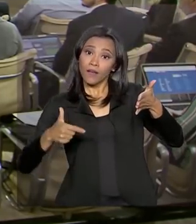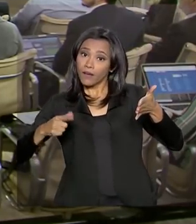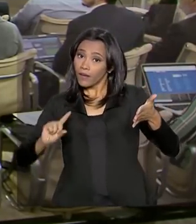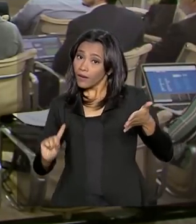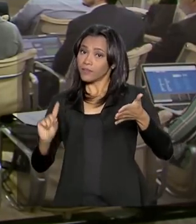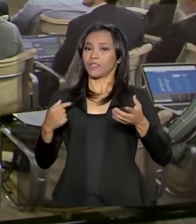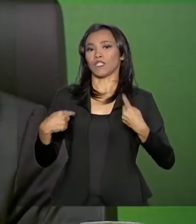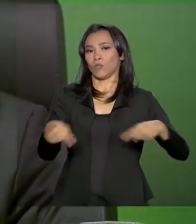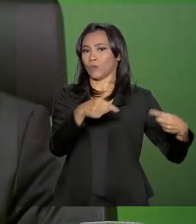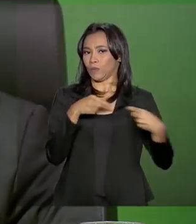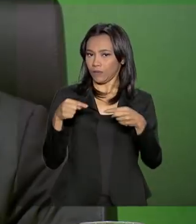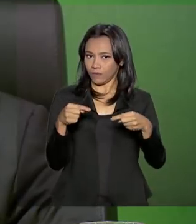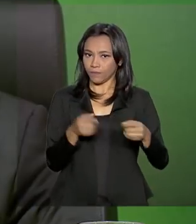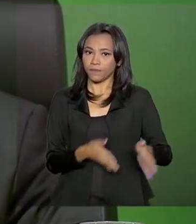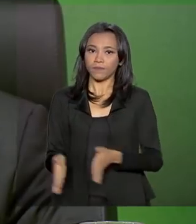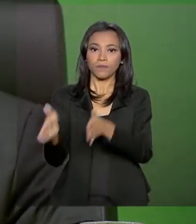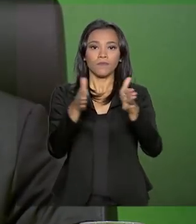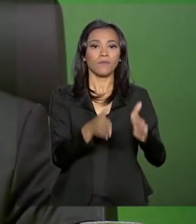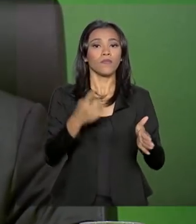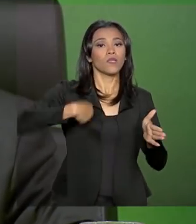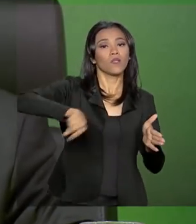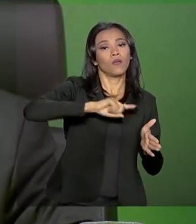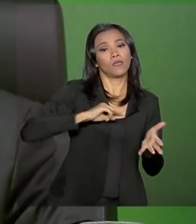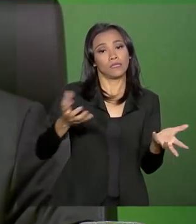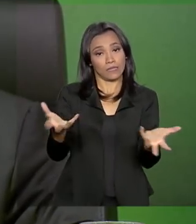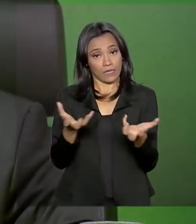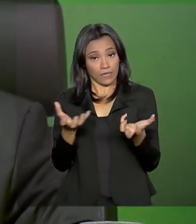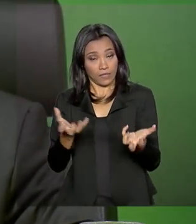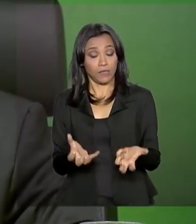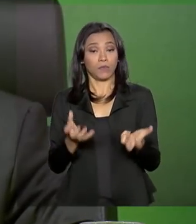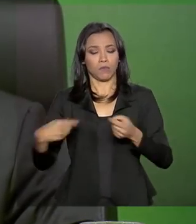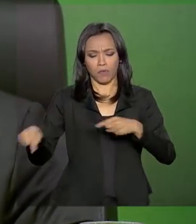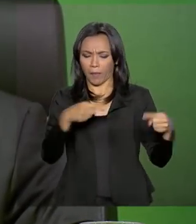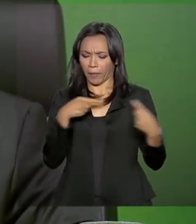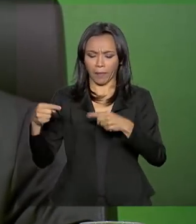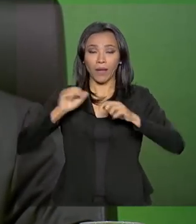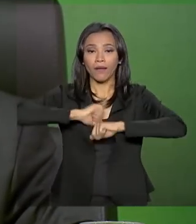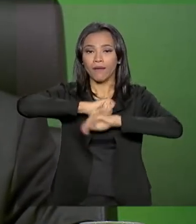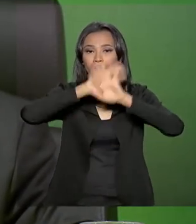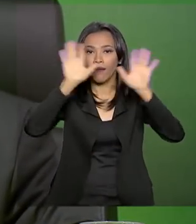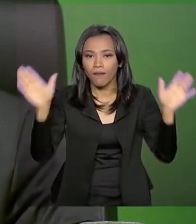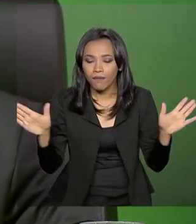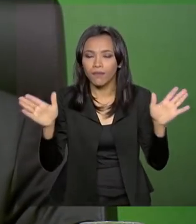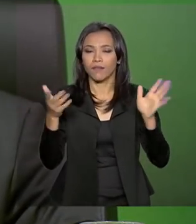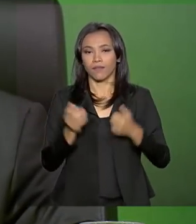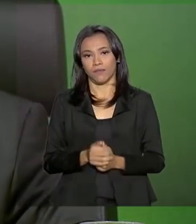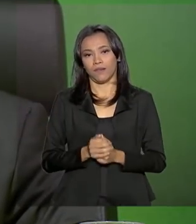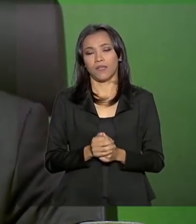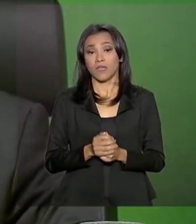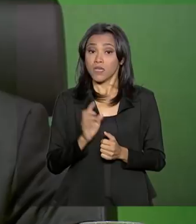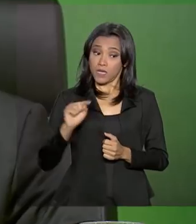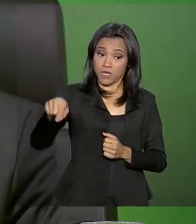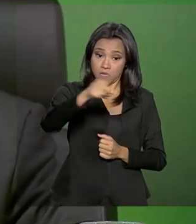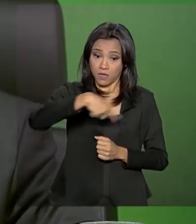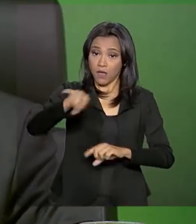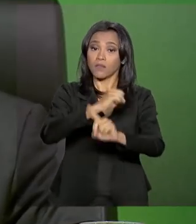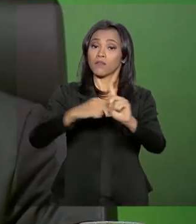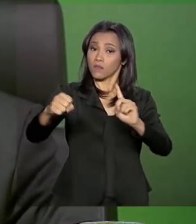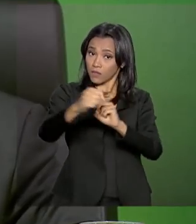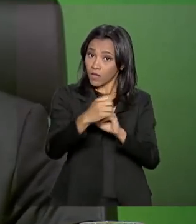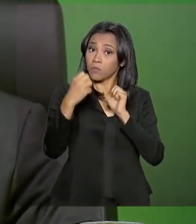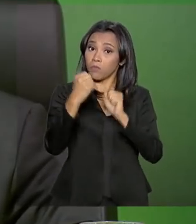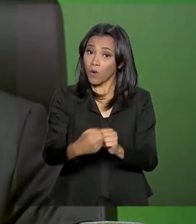mérito da matéria. Nós queremos uma discussão transparente, cristalina, em que a sociedade possa